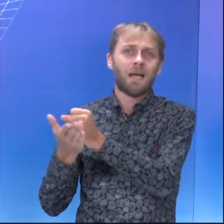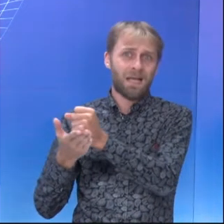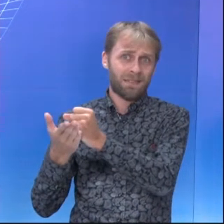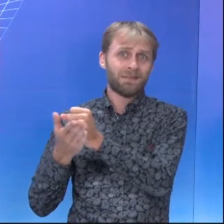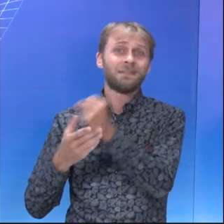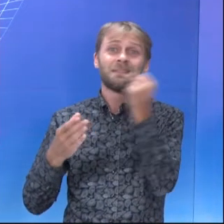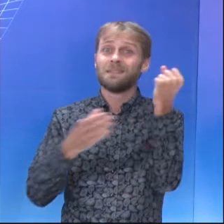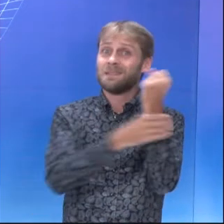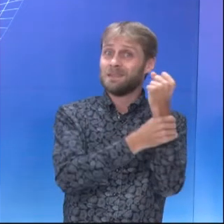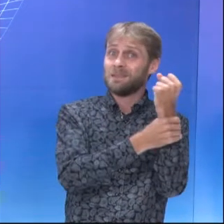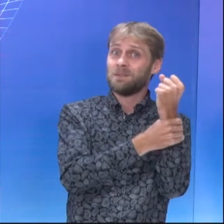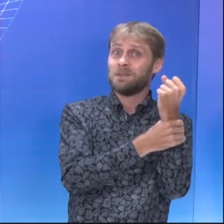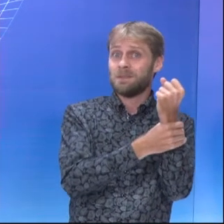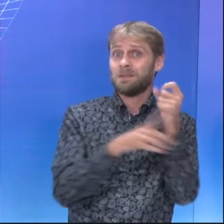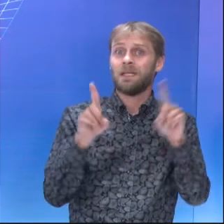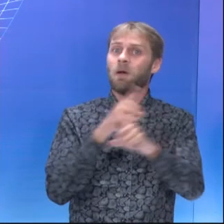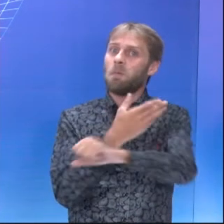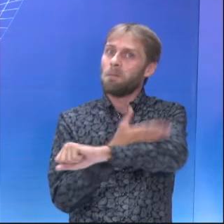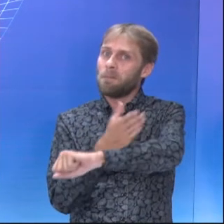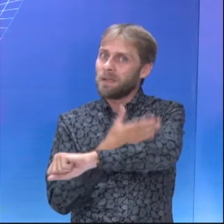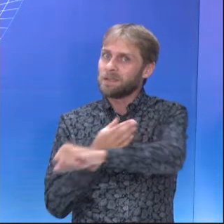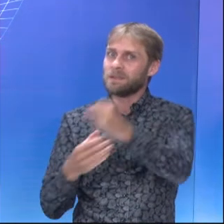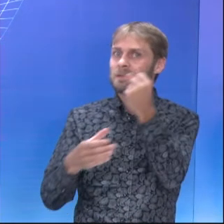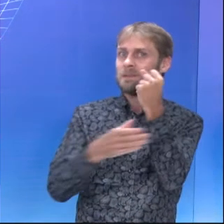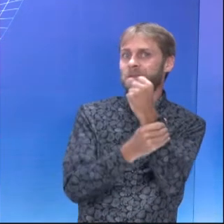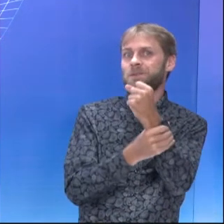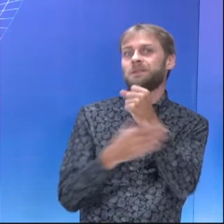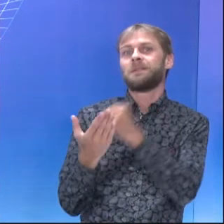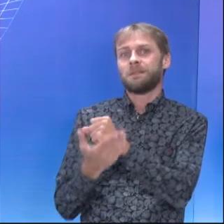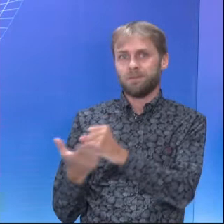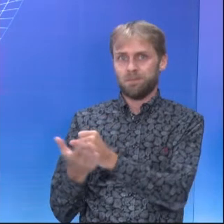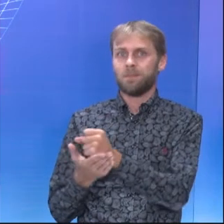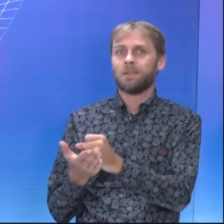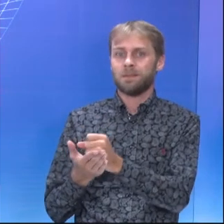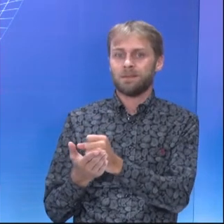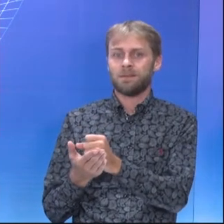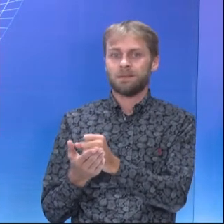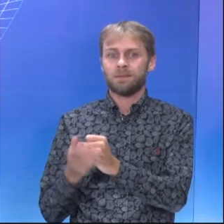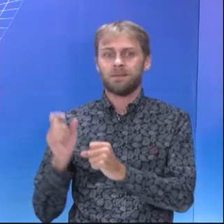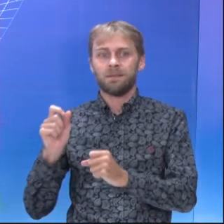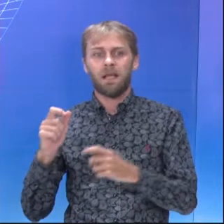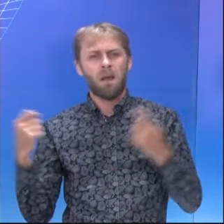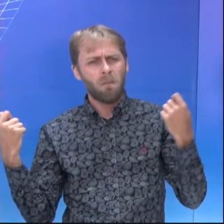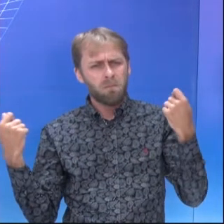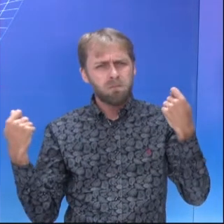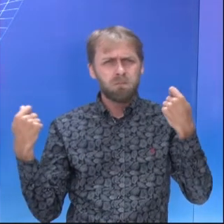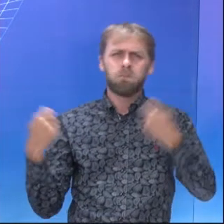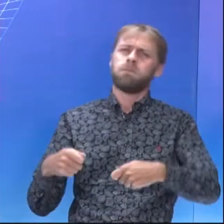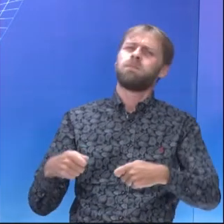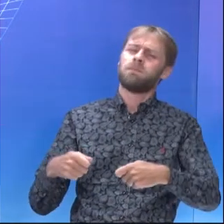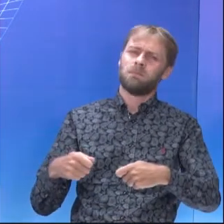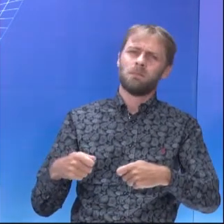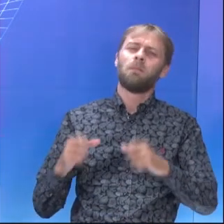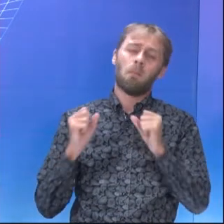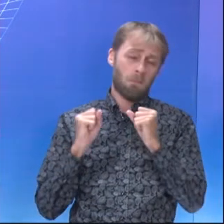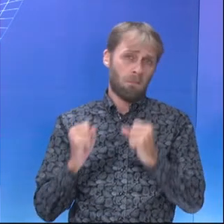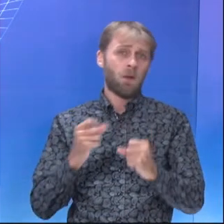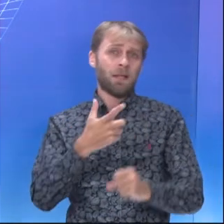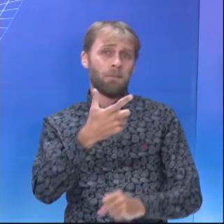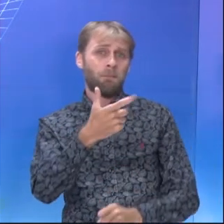Não o quê? Não praticar ou practice segurança básica. With anything potential lethal.